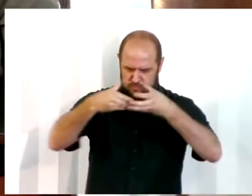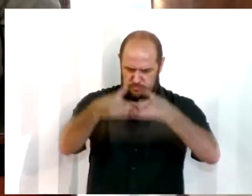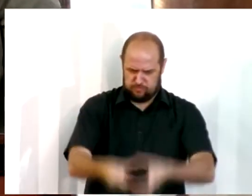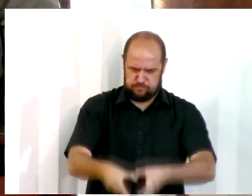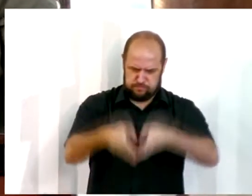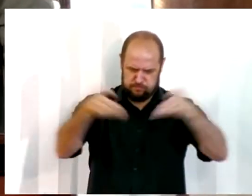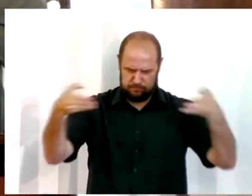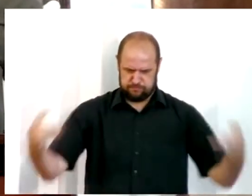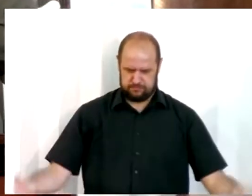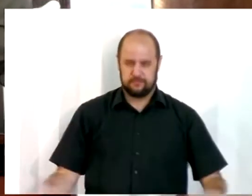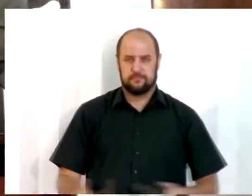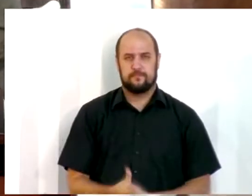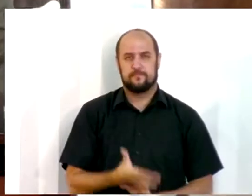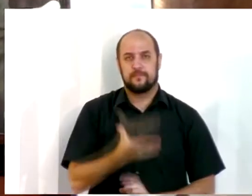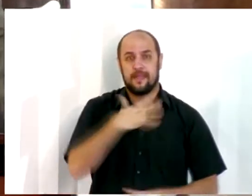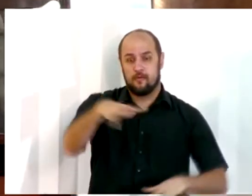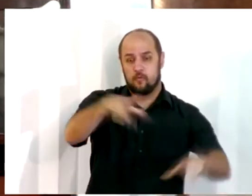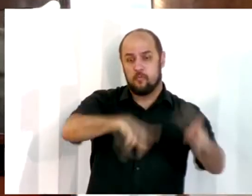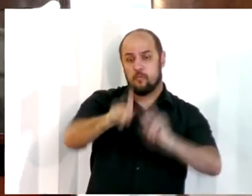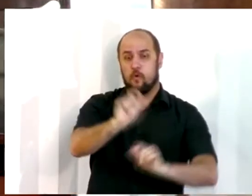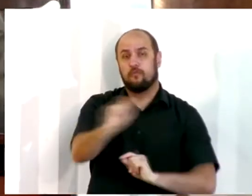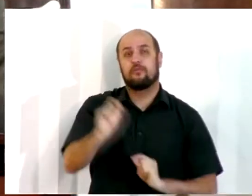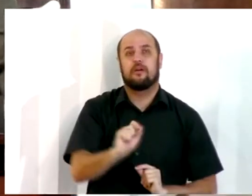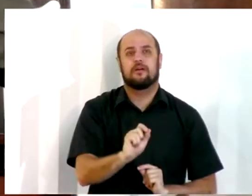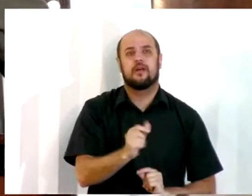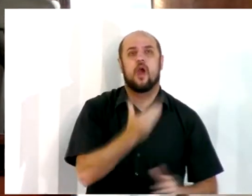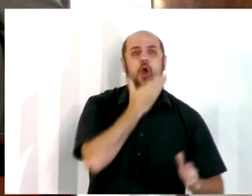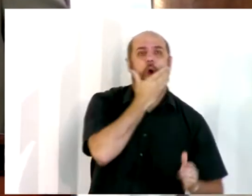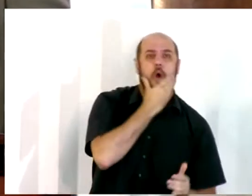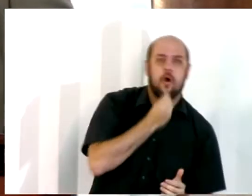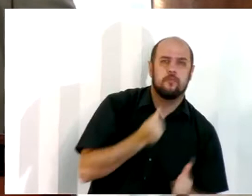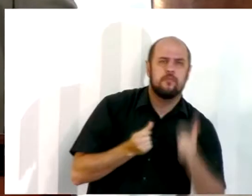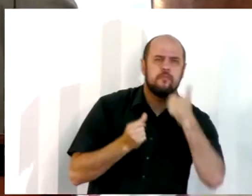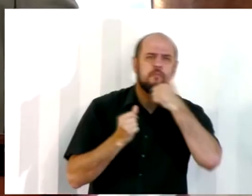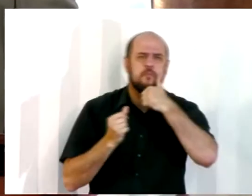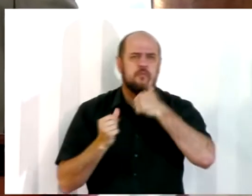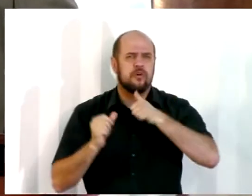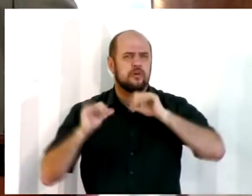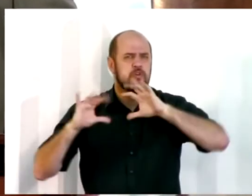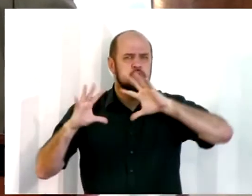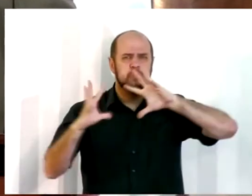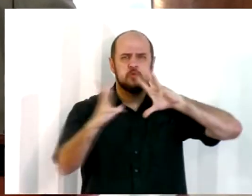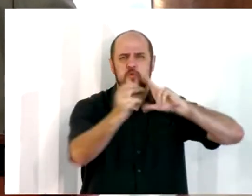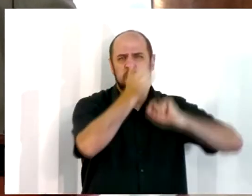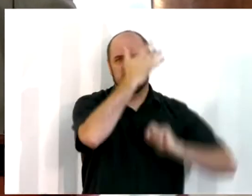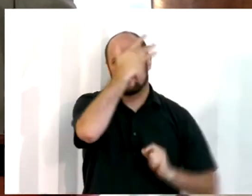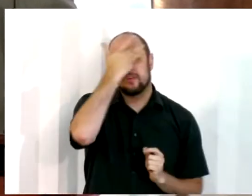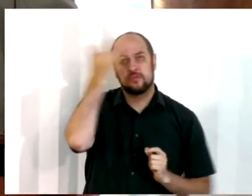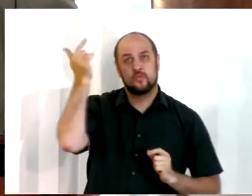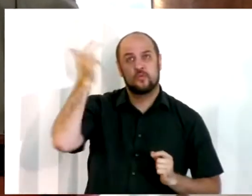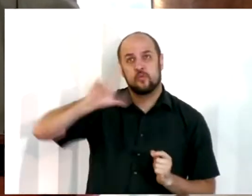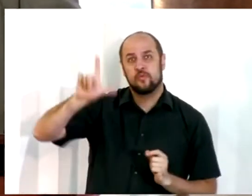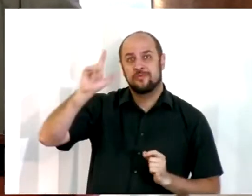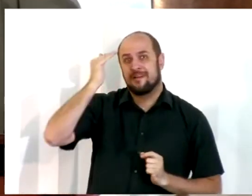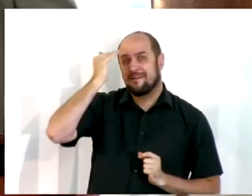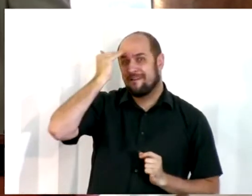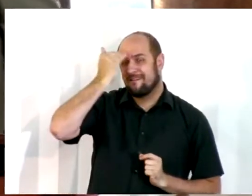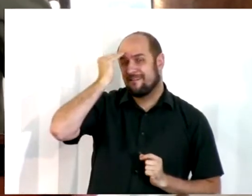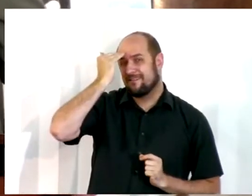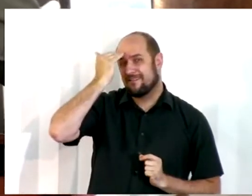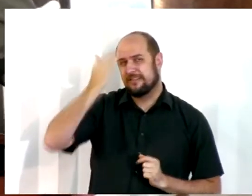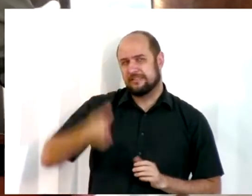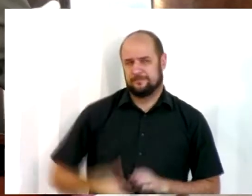é constituída de quem, irmãos? De homens, de mulheres e de todos os que eram capazes de entender o que